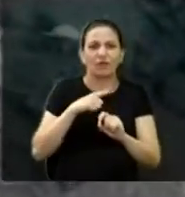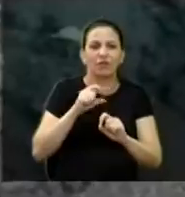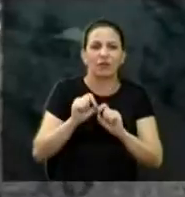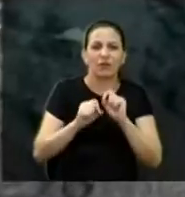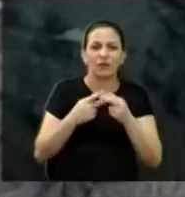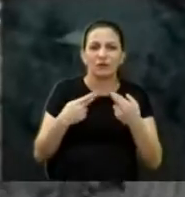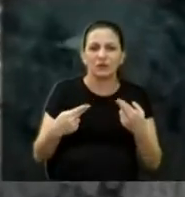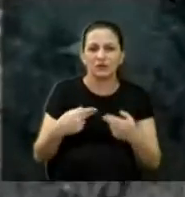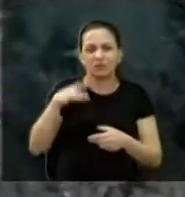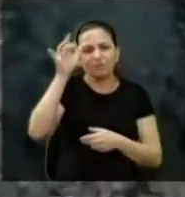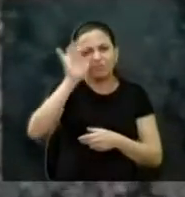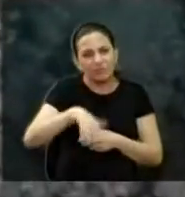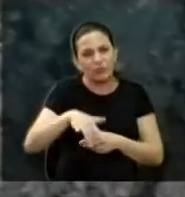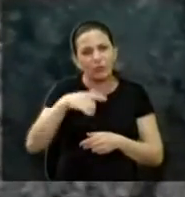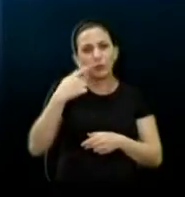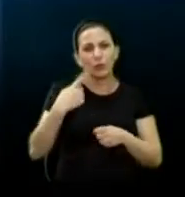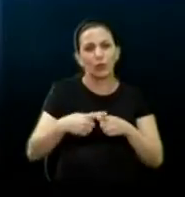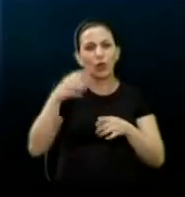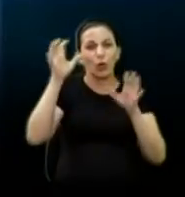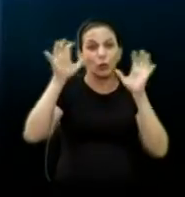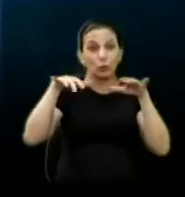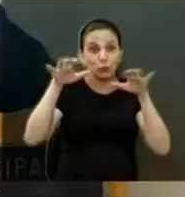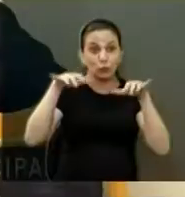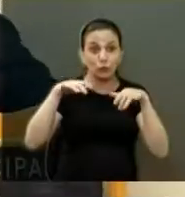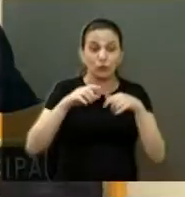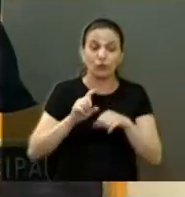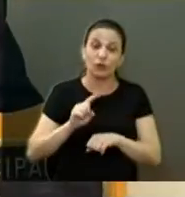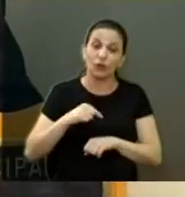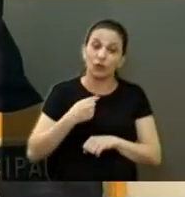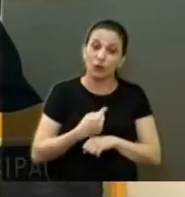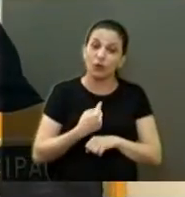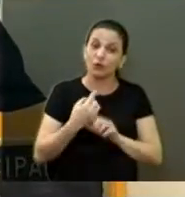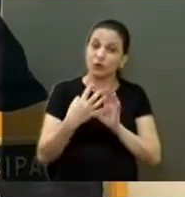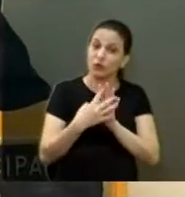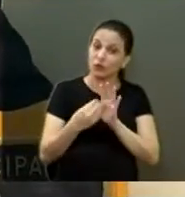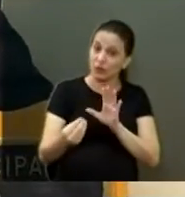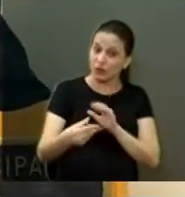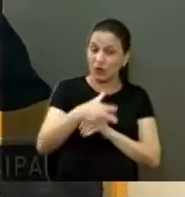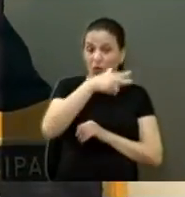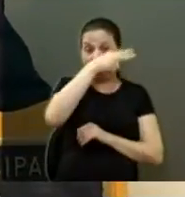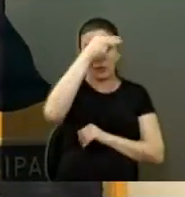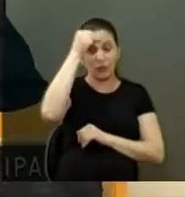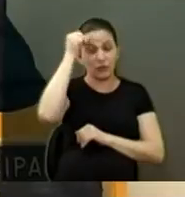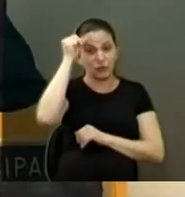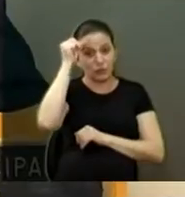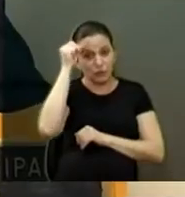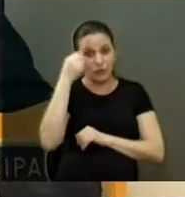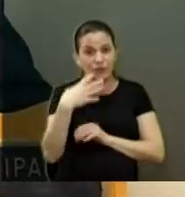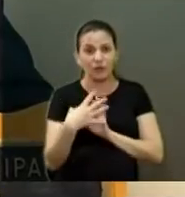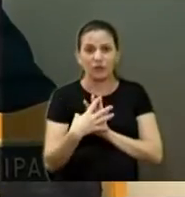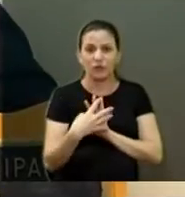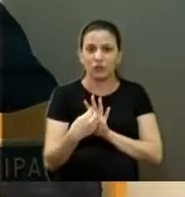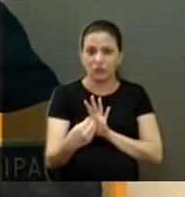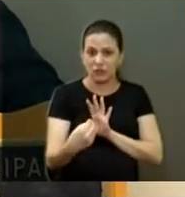prejudicial por ocasião das chuvas. Então, gente está encaminhando para o Executivo essa indicação,